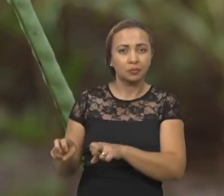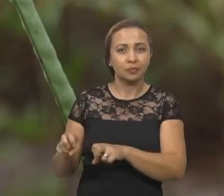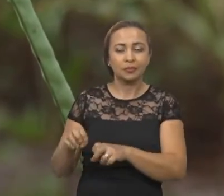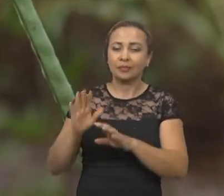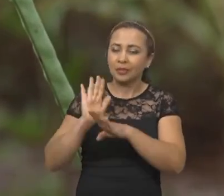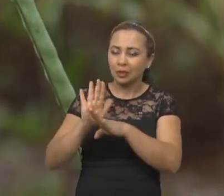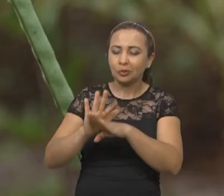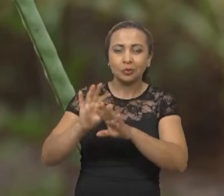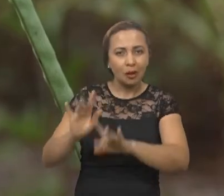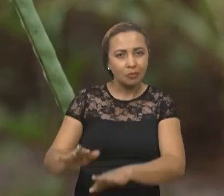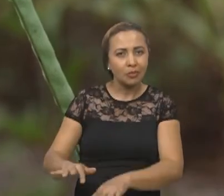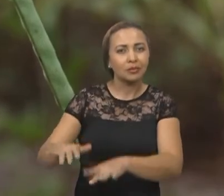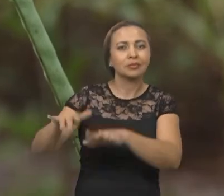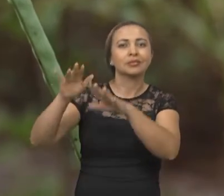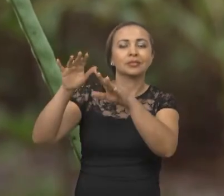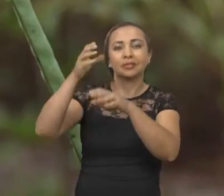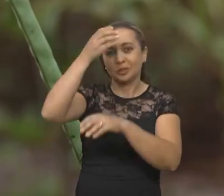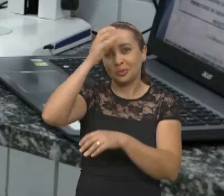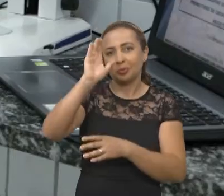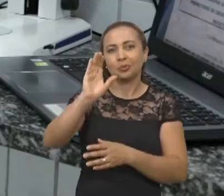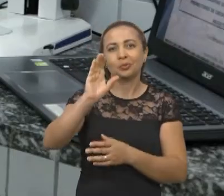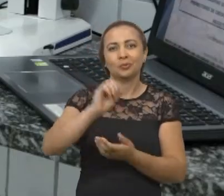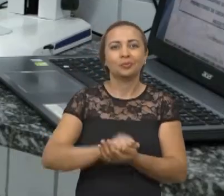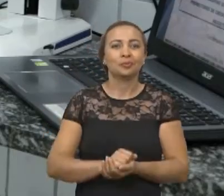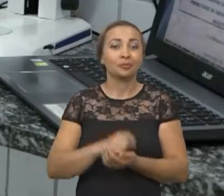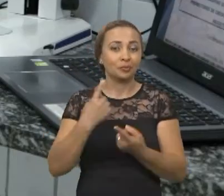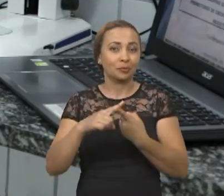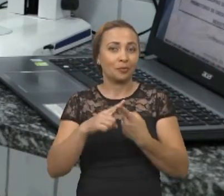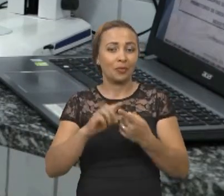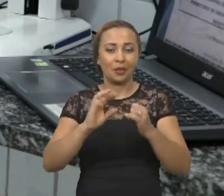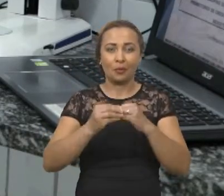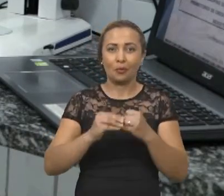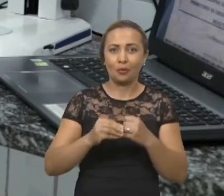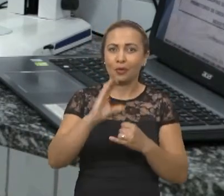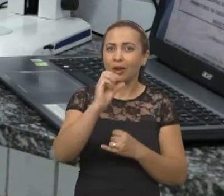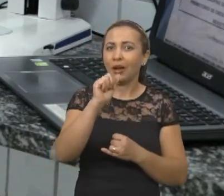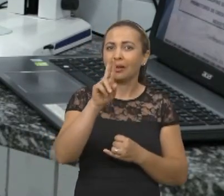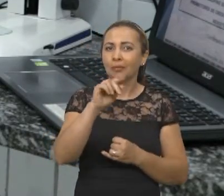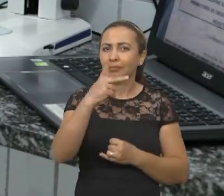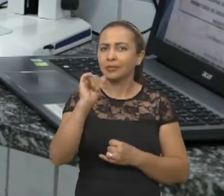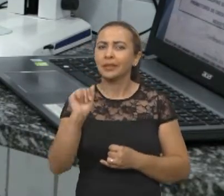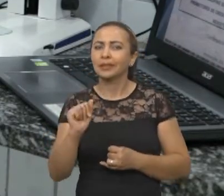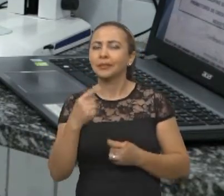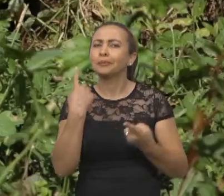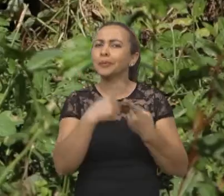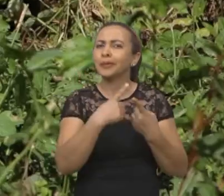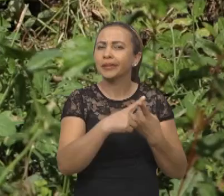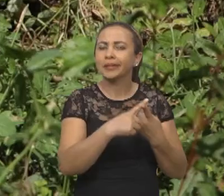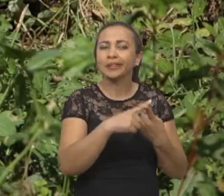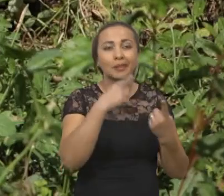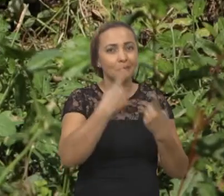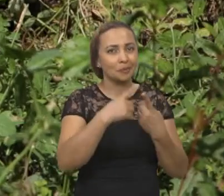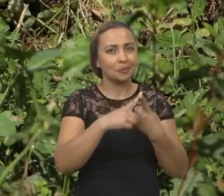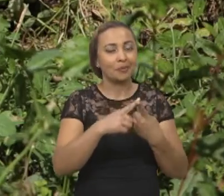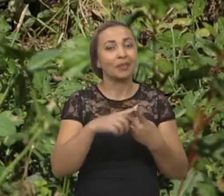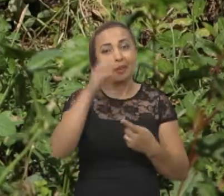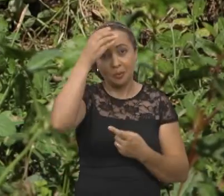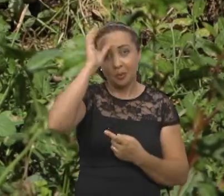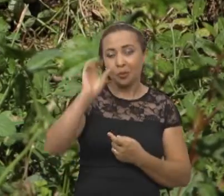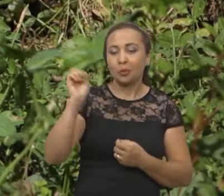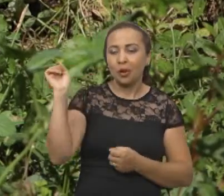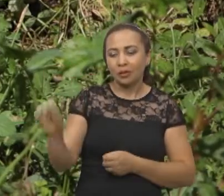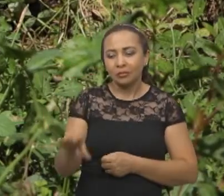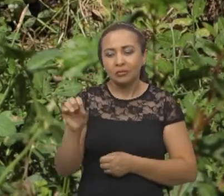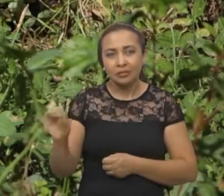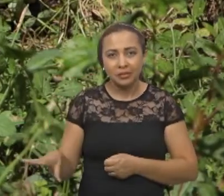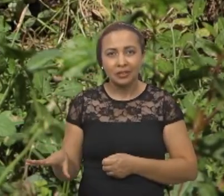na promoção do crescimento dessa cultura. Por que o feijão calpi? O feijão calpi é uma cultura cultivada principalmente